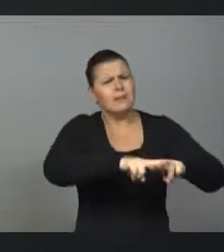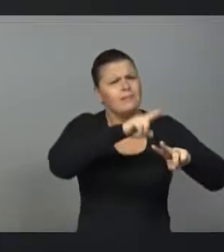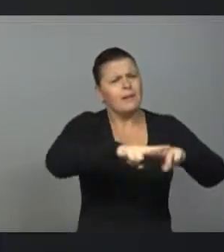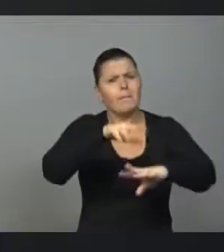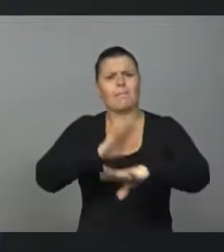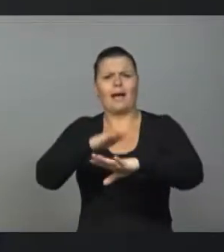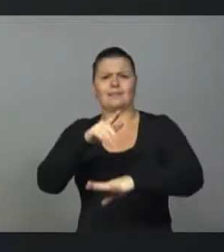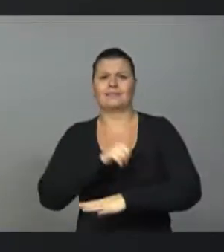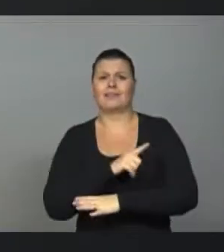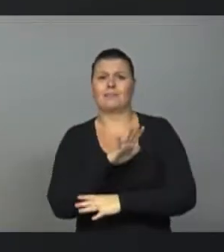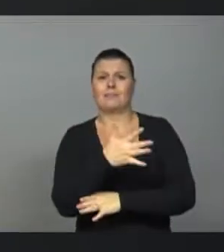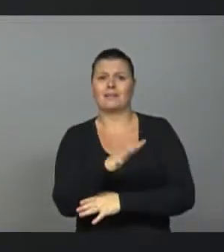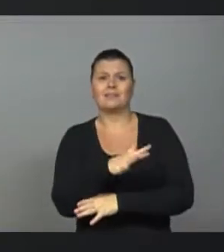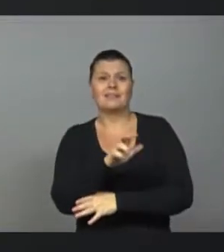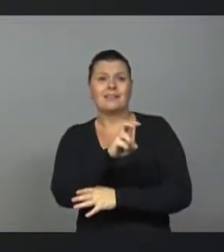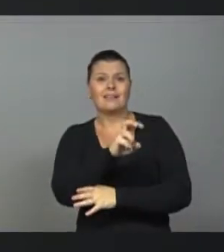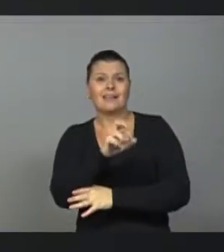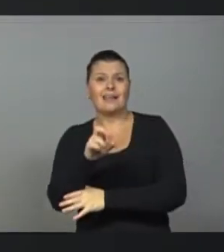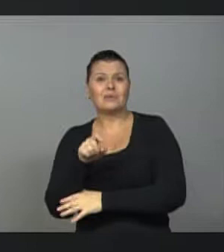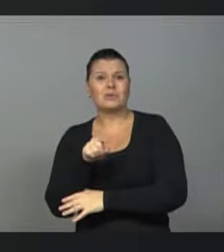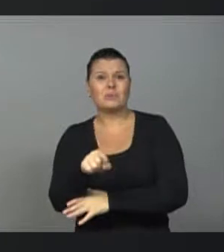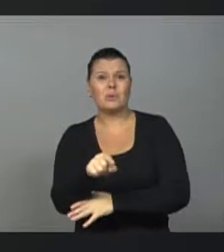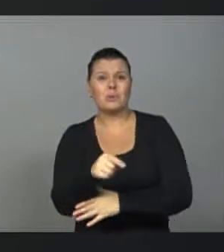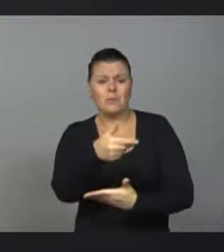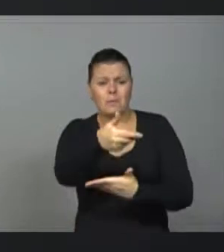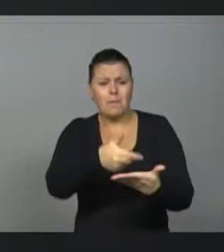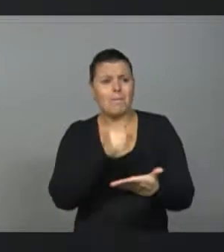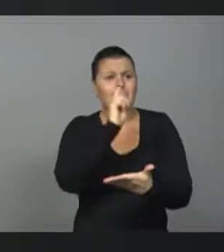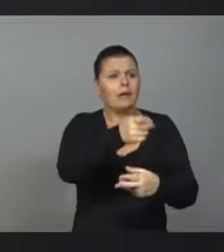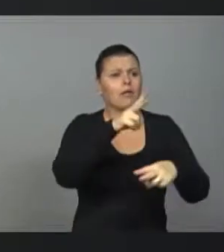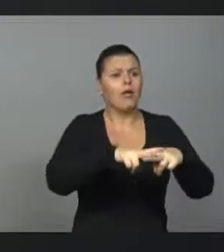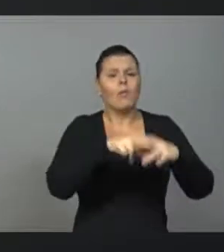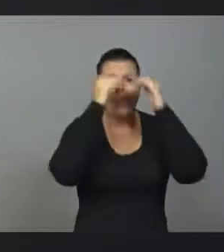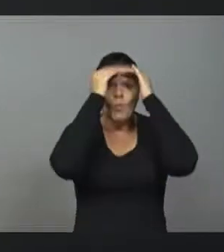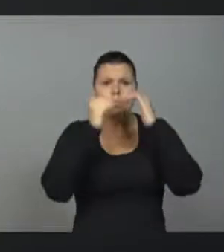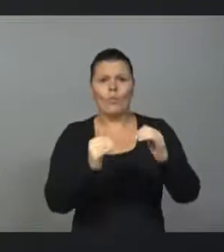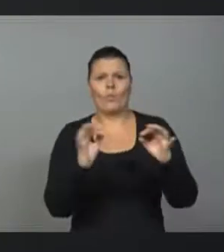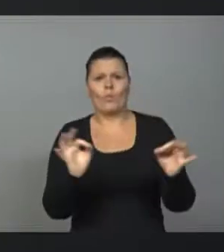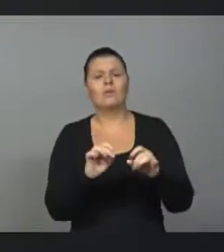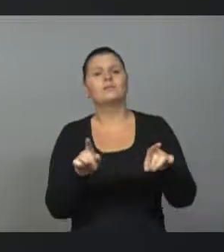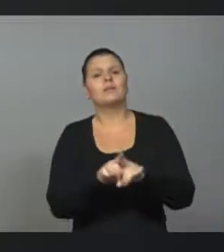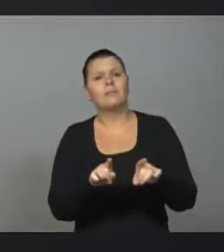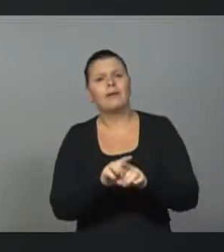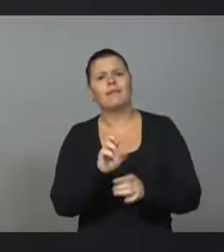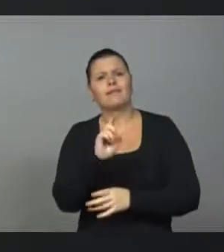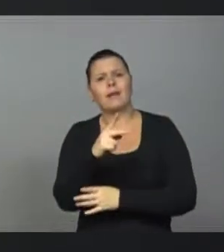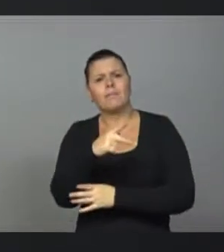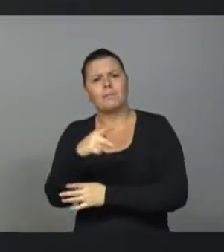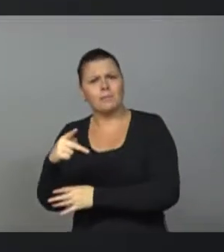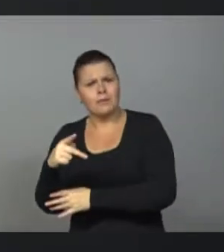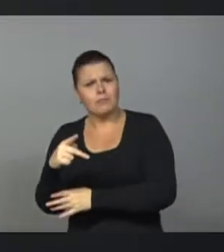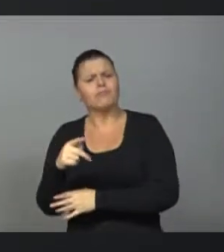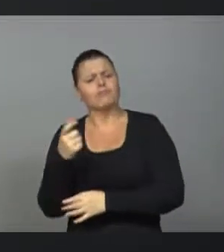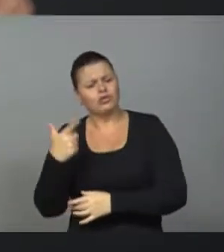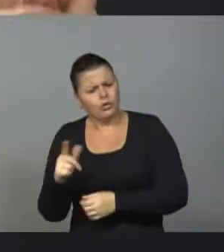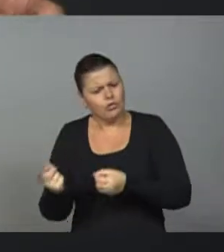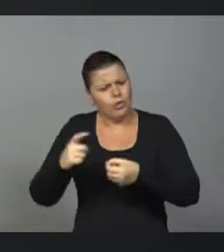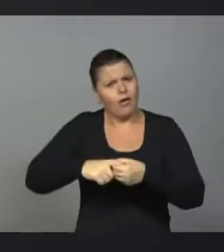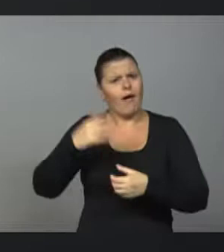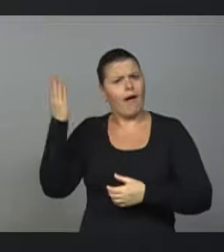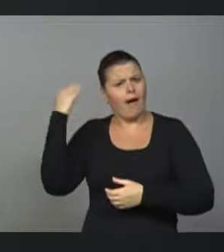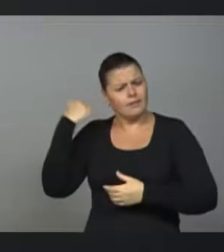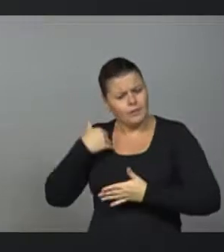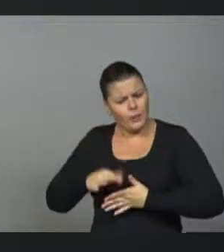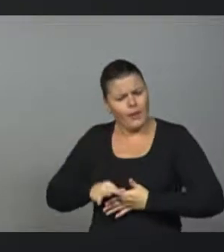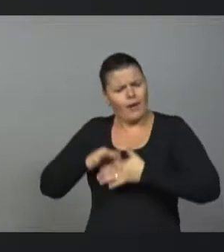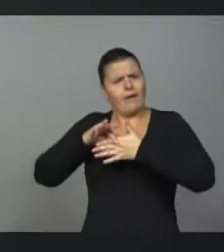mais de meio milhão de mandados de prisão não cumpridos no Brasil. Retomar a ideia das PPPs, da PPP prisional, que eu fui líder, protagonista, mais de dez